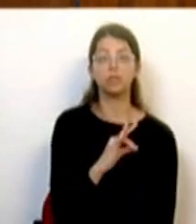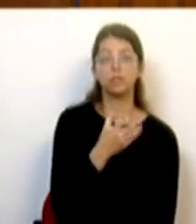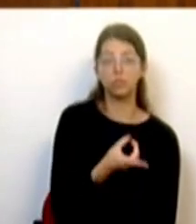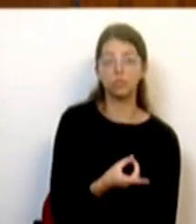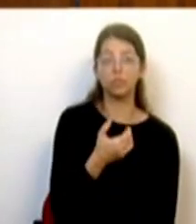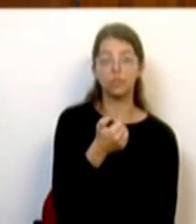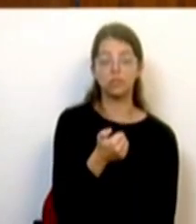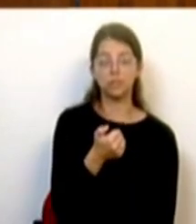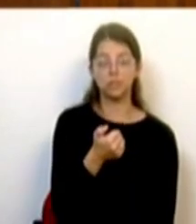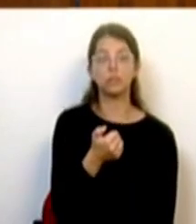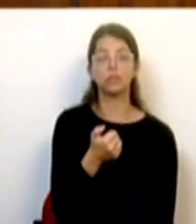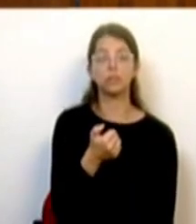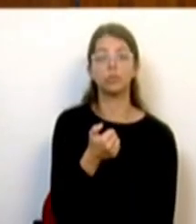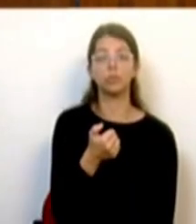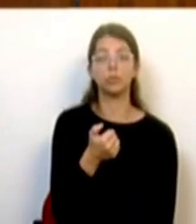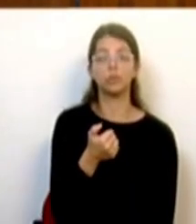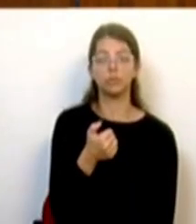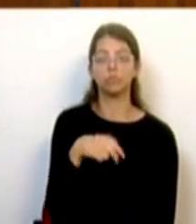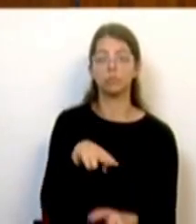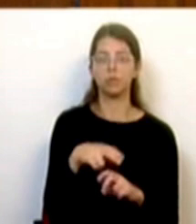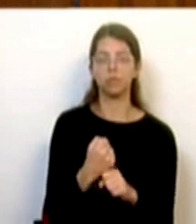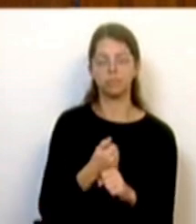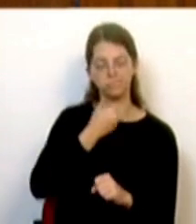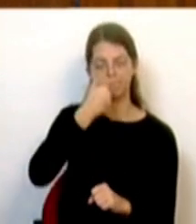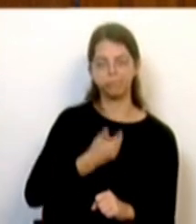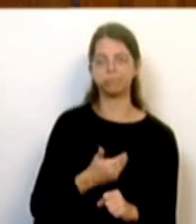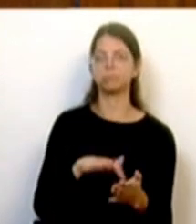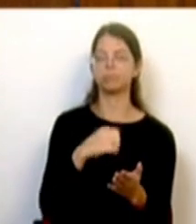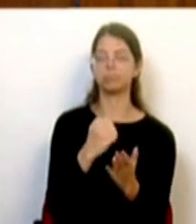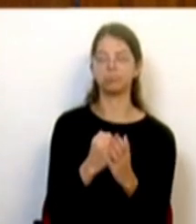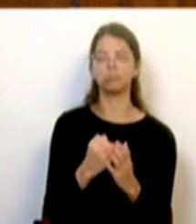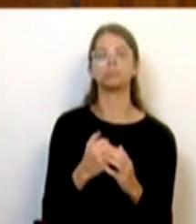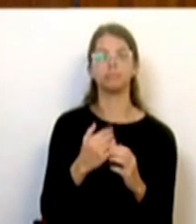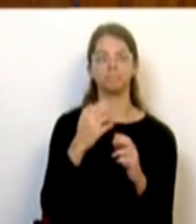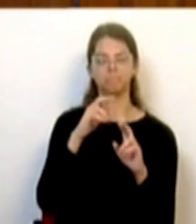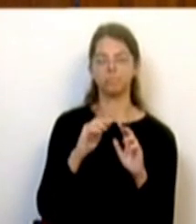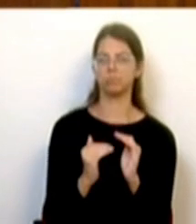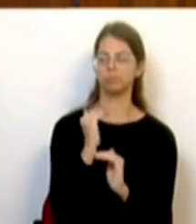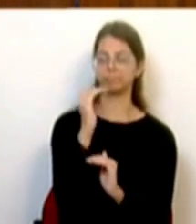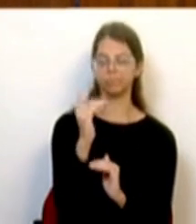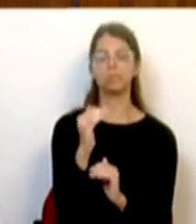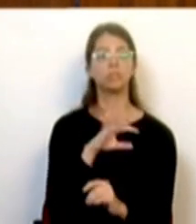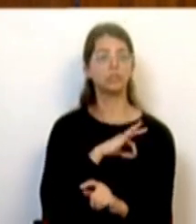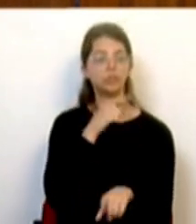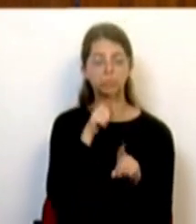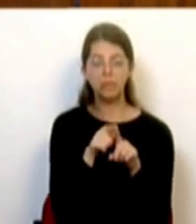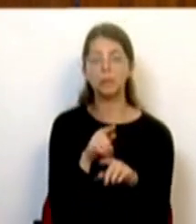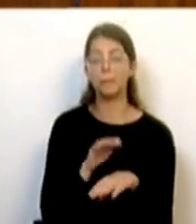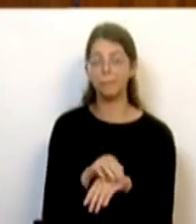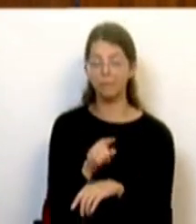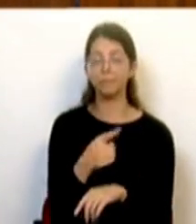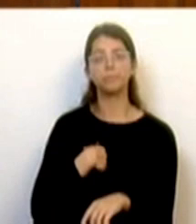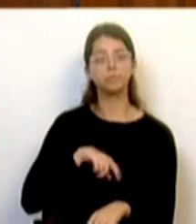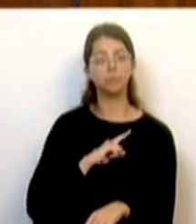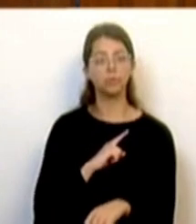são postos de trabalho qualificados e que, isso, Sras. e Srs. Deputados, também aqui nós